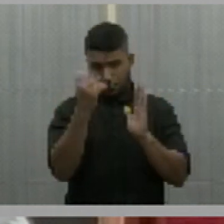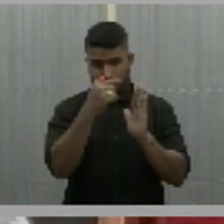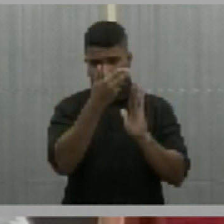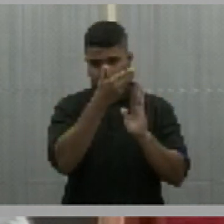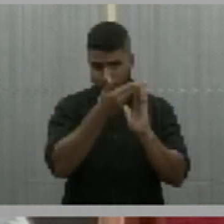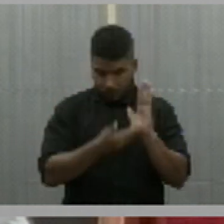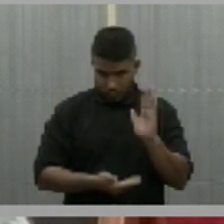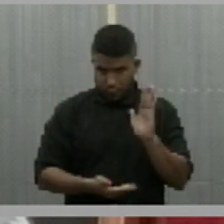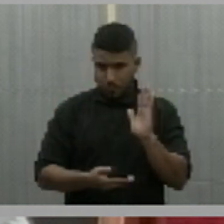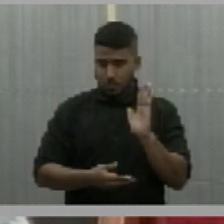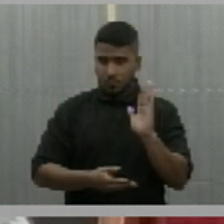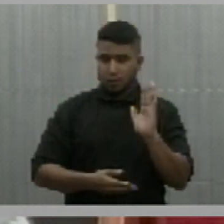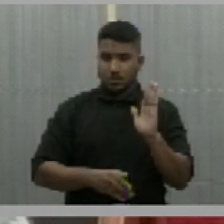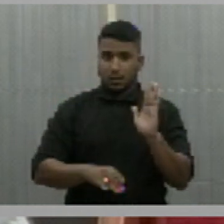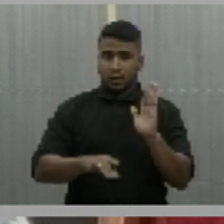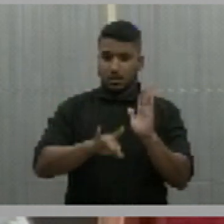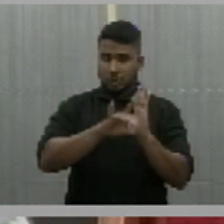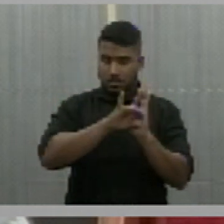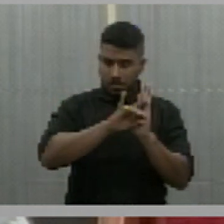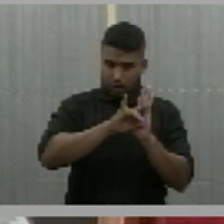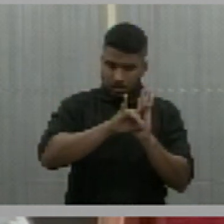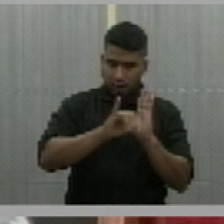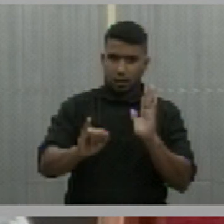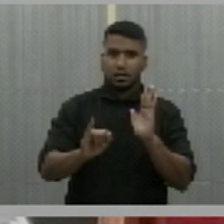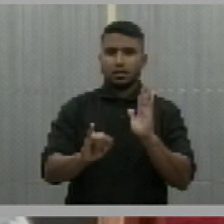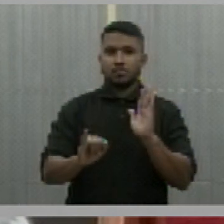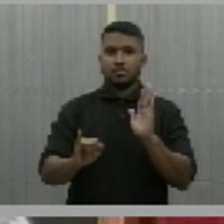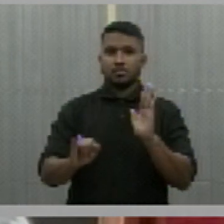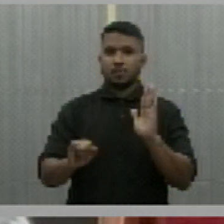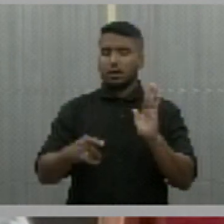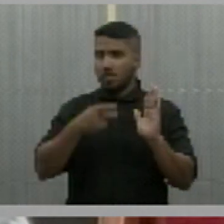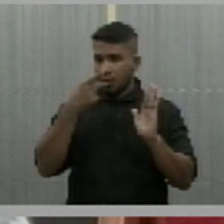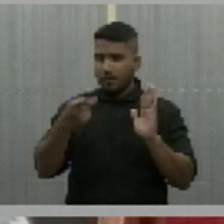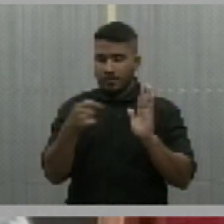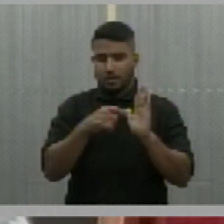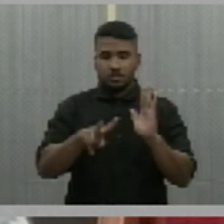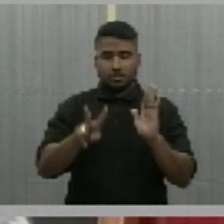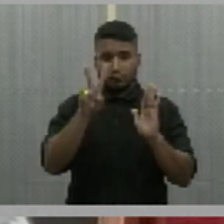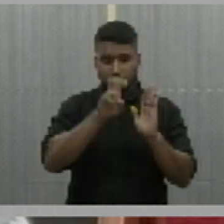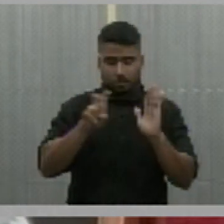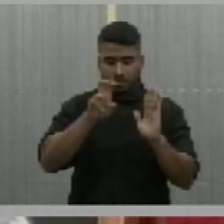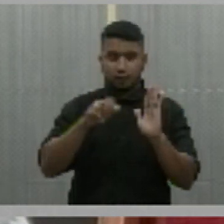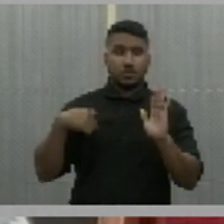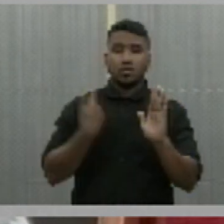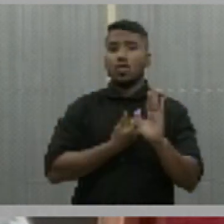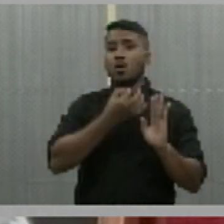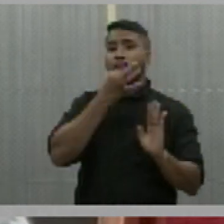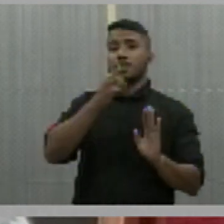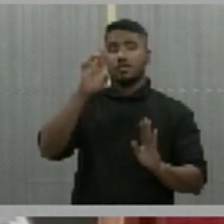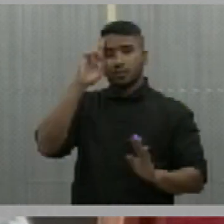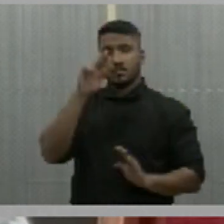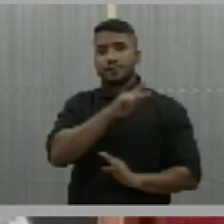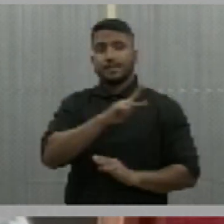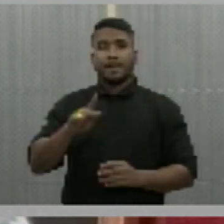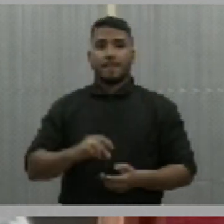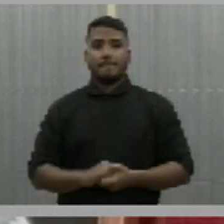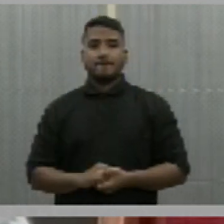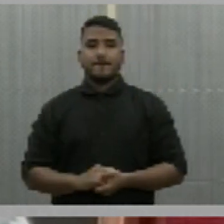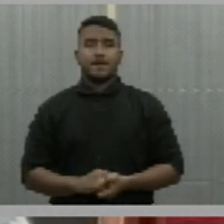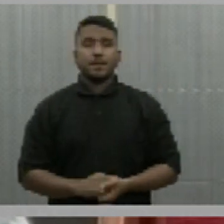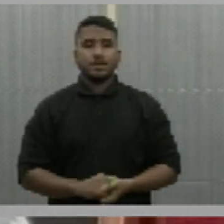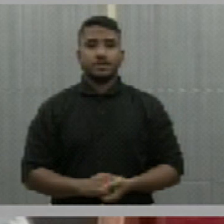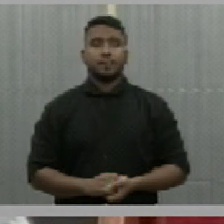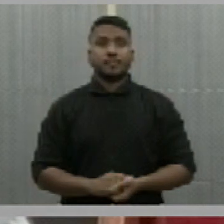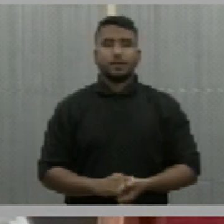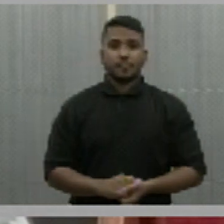dos fatos e na legislação que trata do assunto e a nossa opinião, senhor presidente, já que